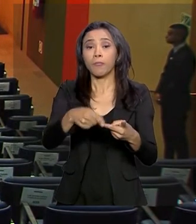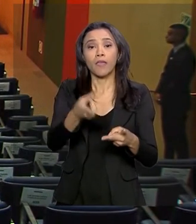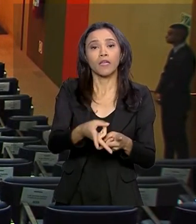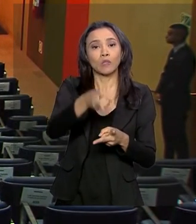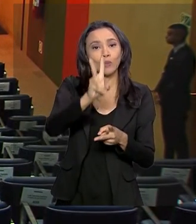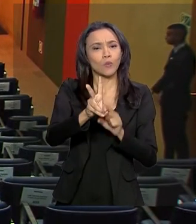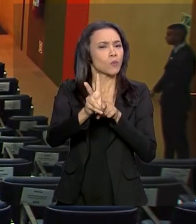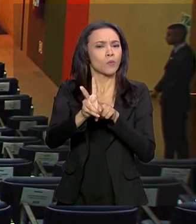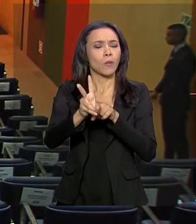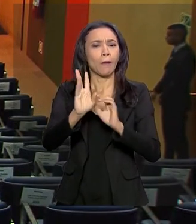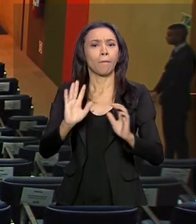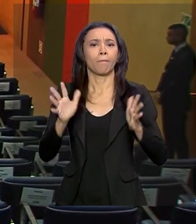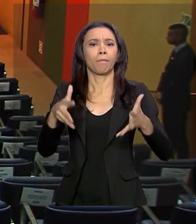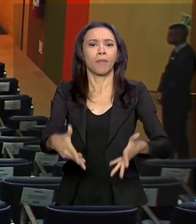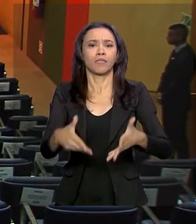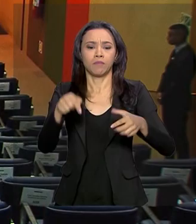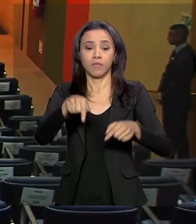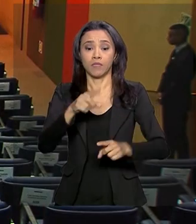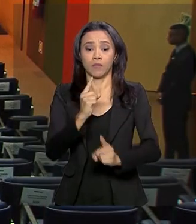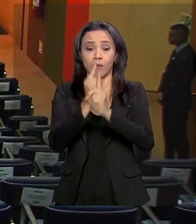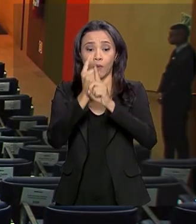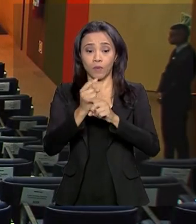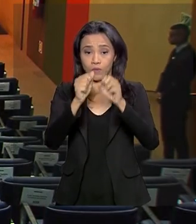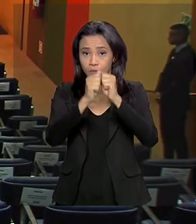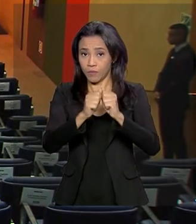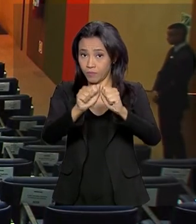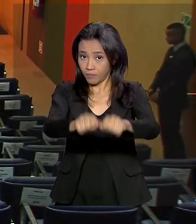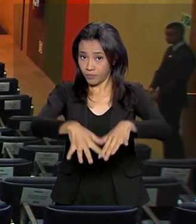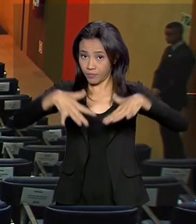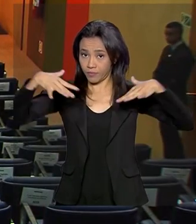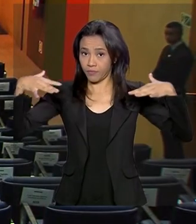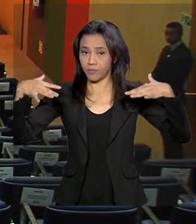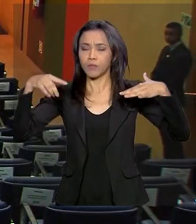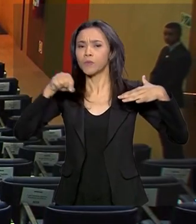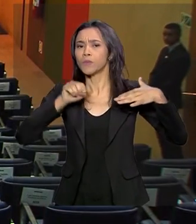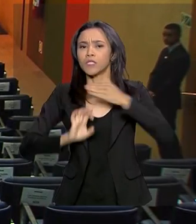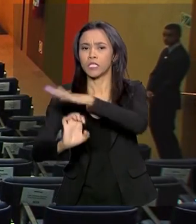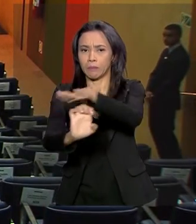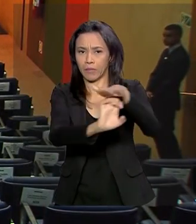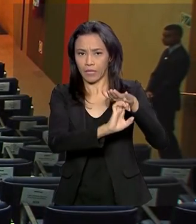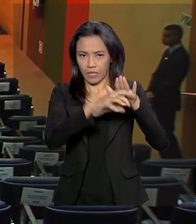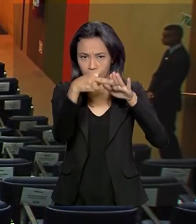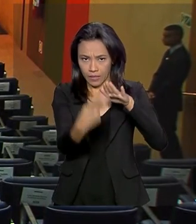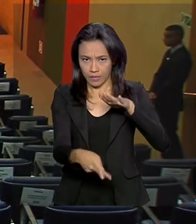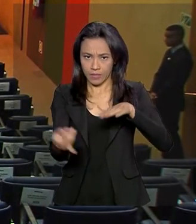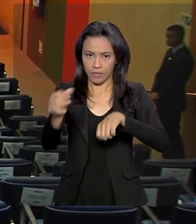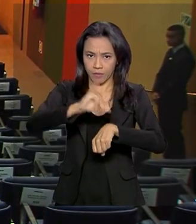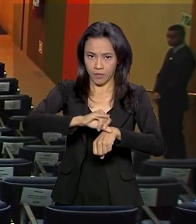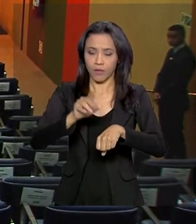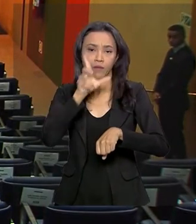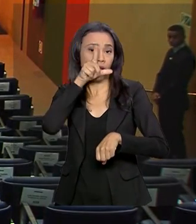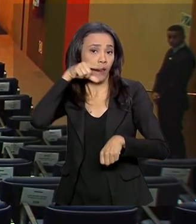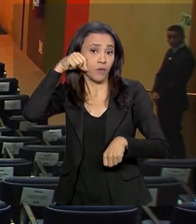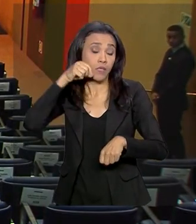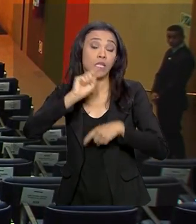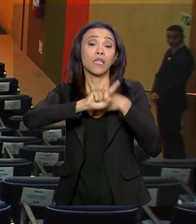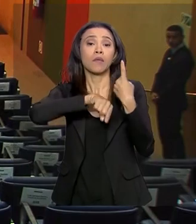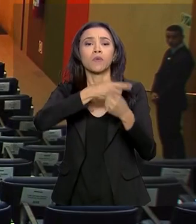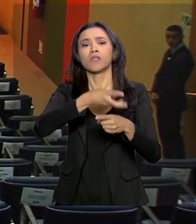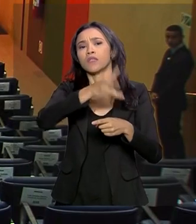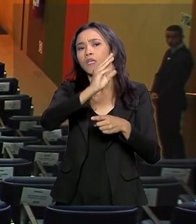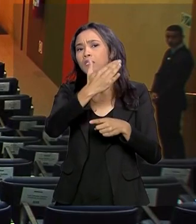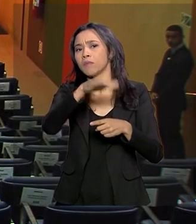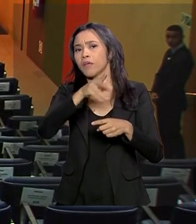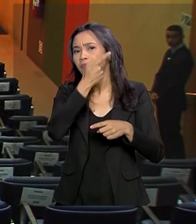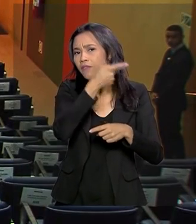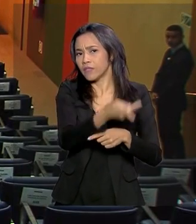ele participa deste evento com o setor produtivo das indústrias de Alagoas. Logo na sequência, por volta das 3h30 da tarde, Mourão vai visitar a Casa